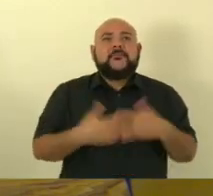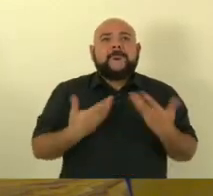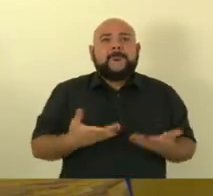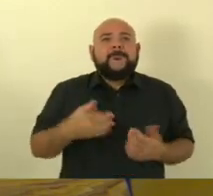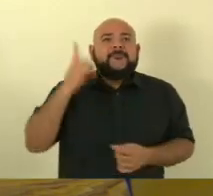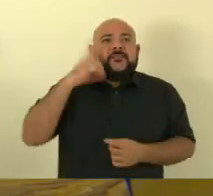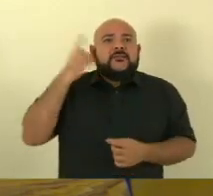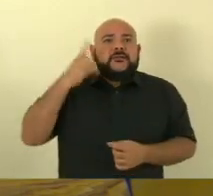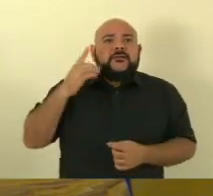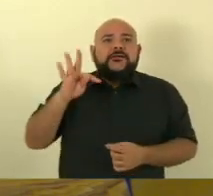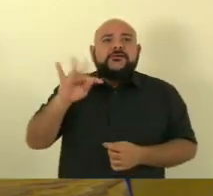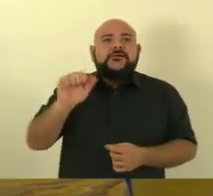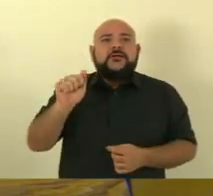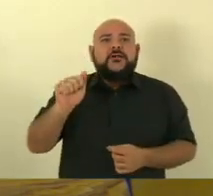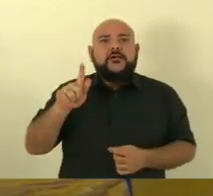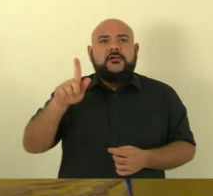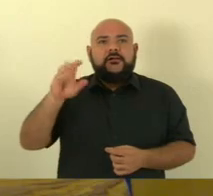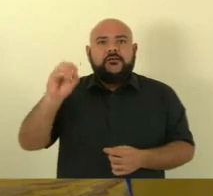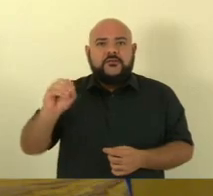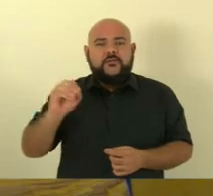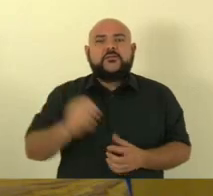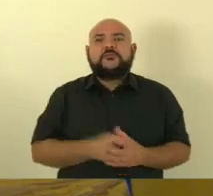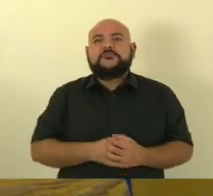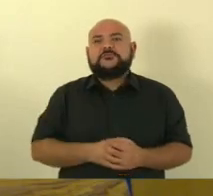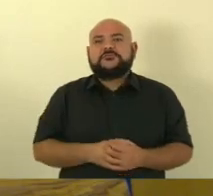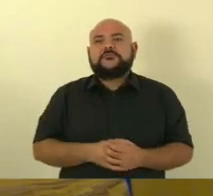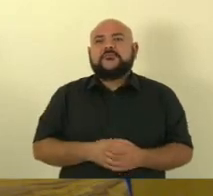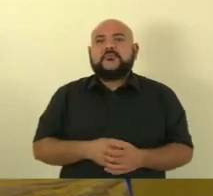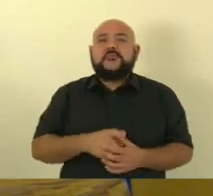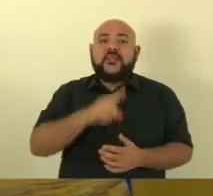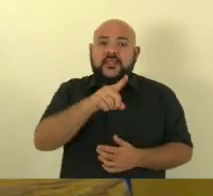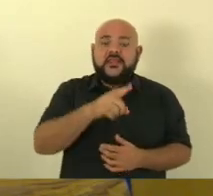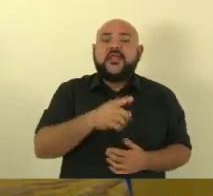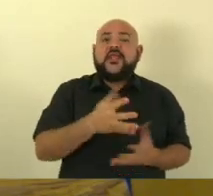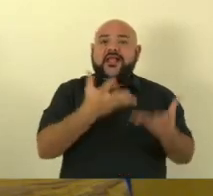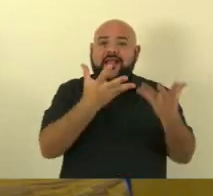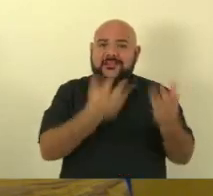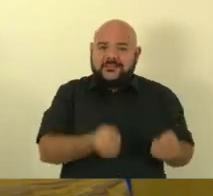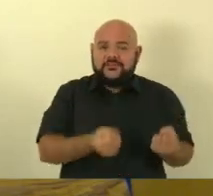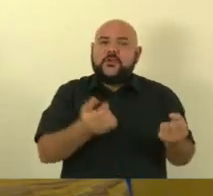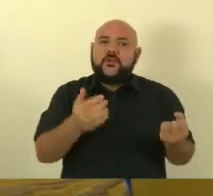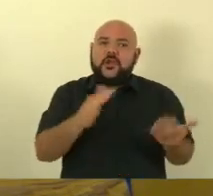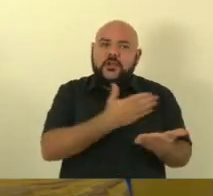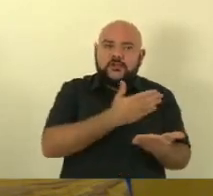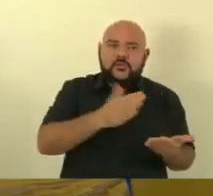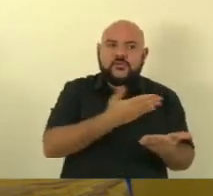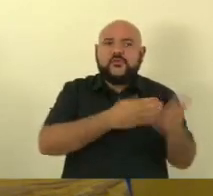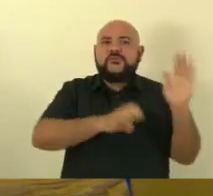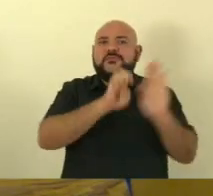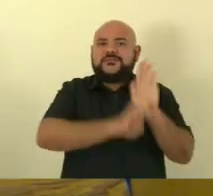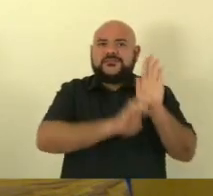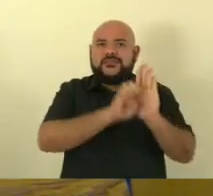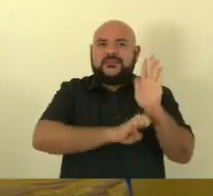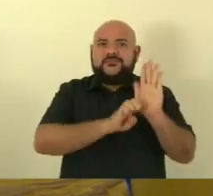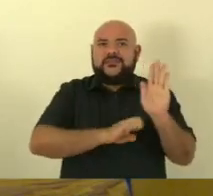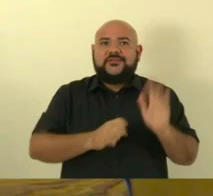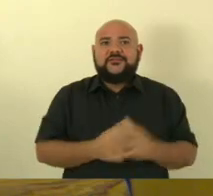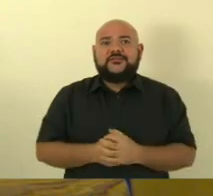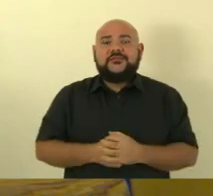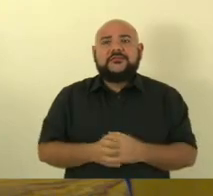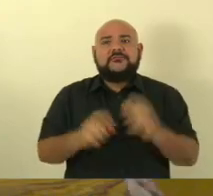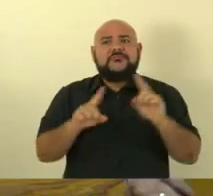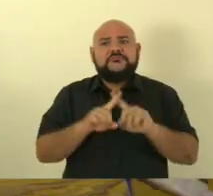Thiago Hoffman que entretanto acolheu algumas emendas lá de colegas que na verdade nada acrescentaram